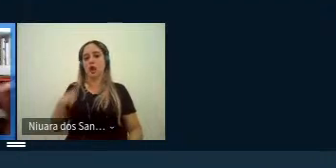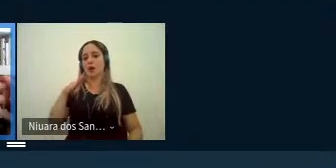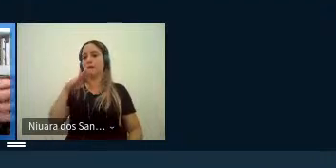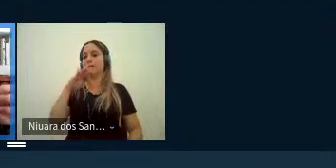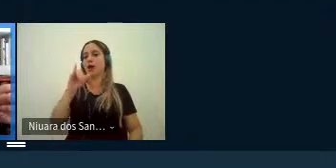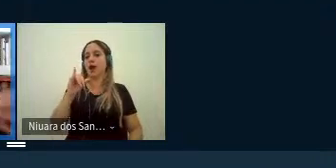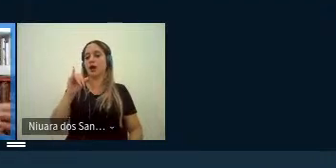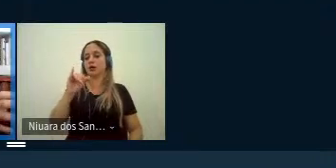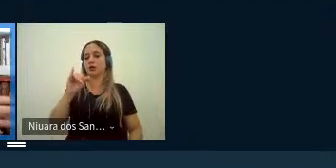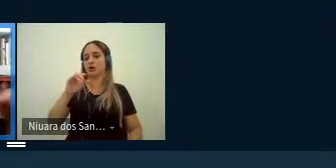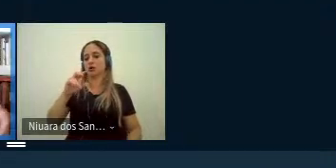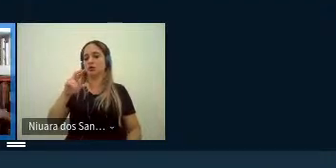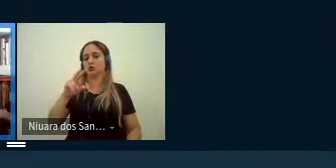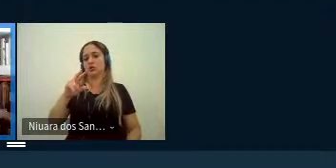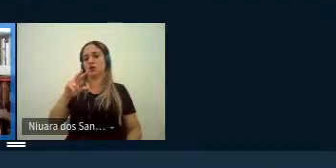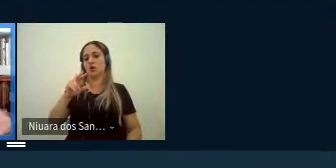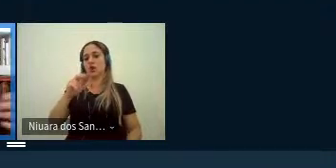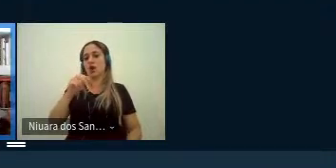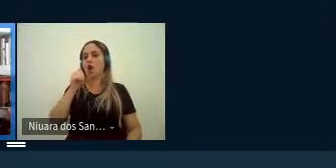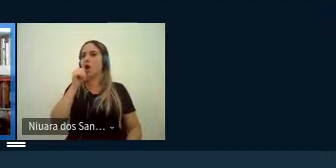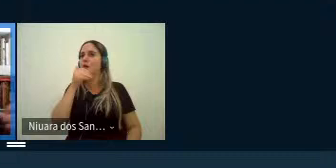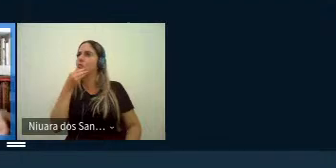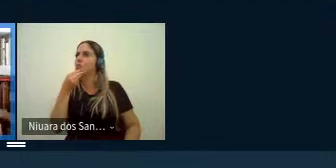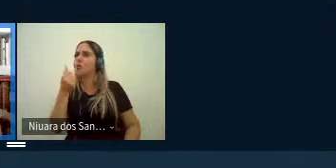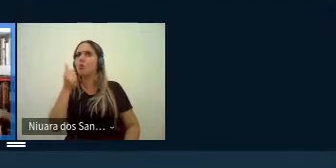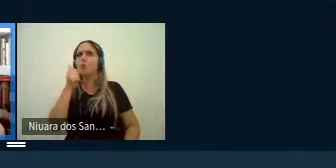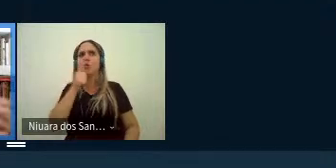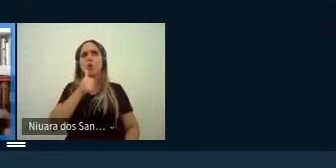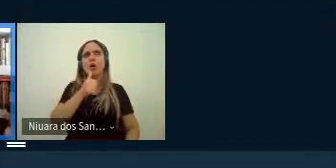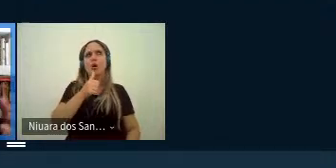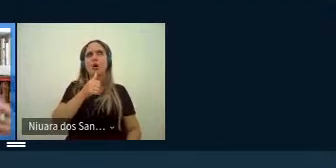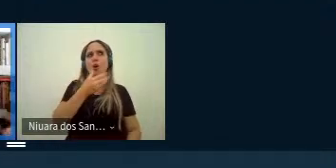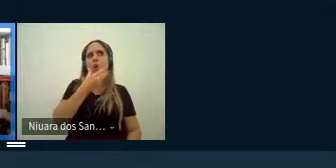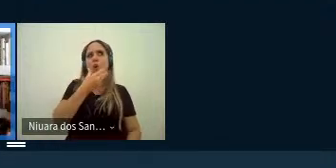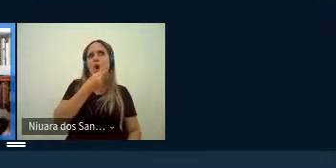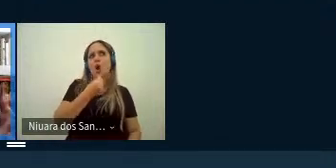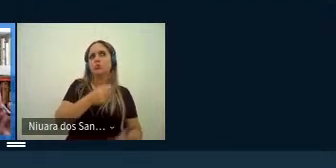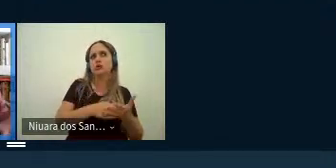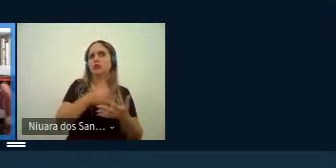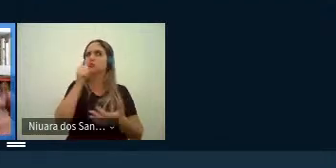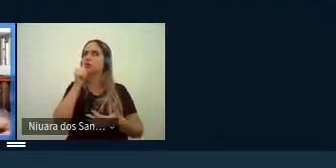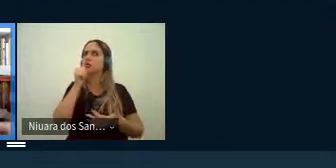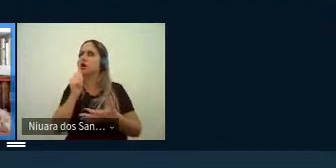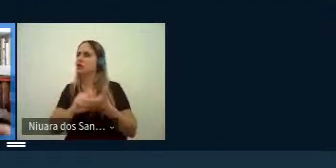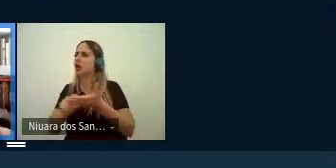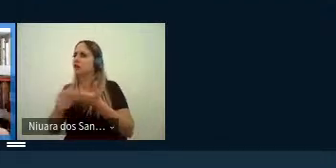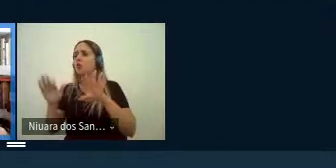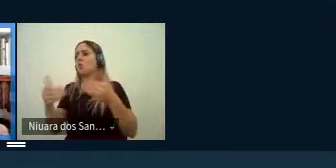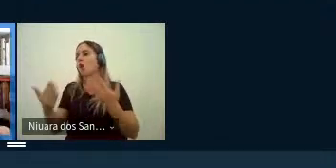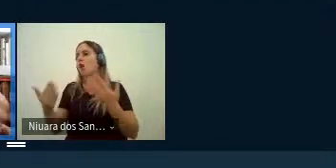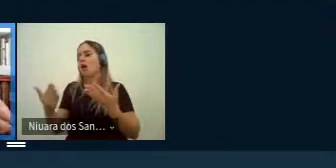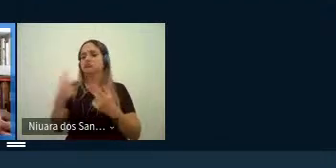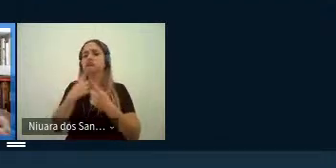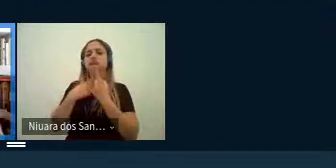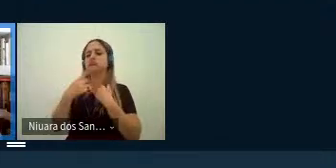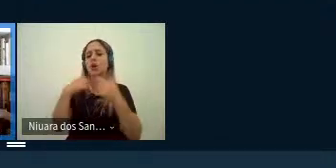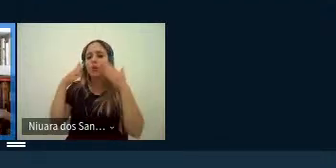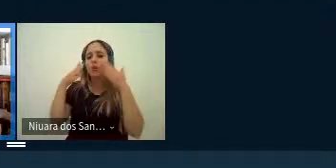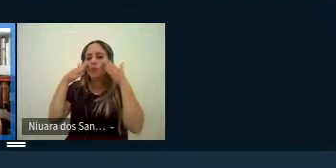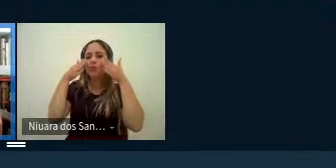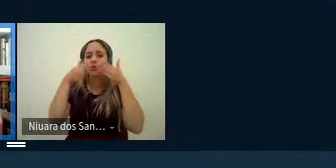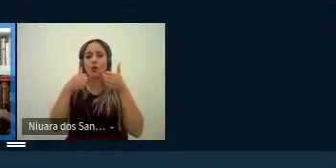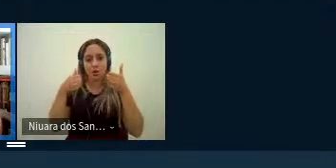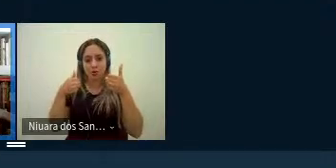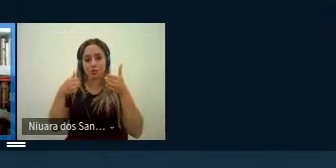famoso homem ou mulher quem escreve é o homem é a mulher e o interesse o foco era